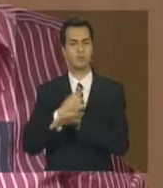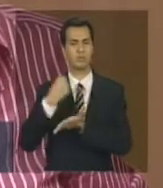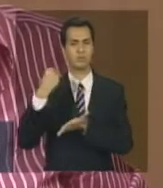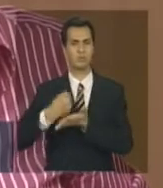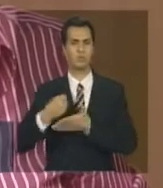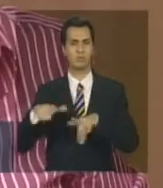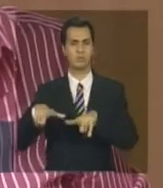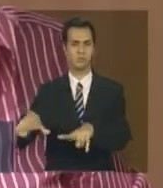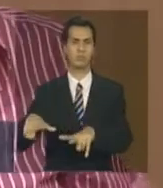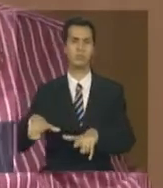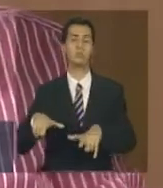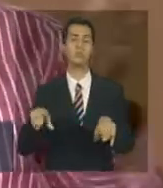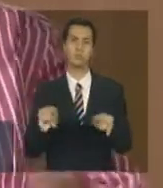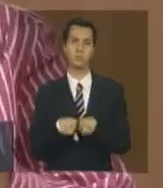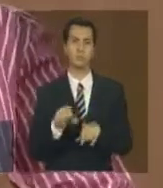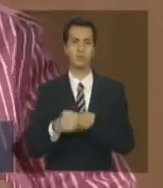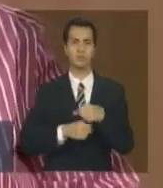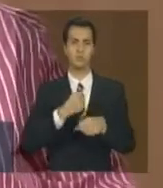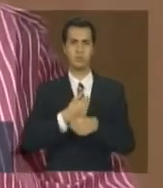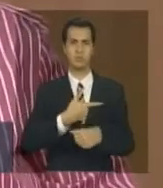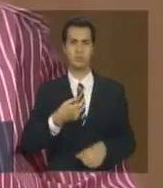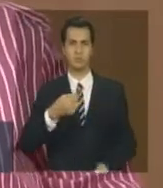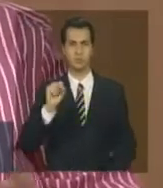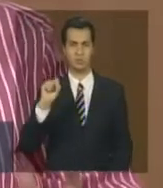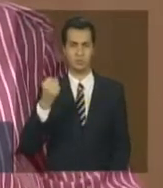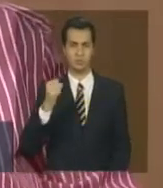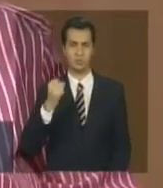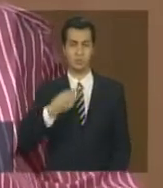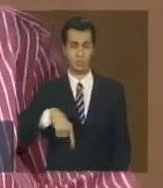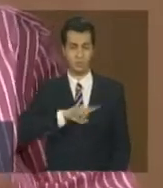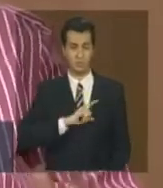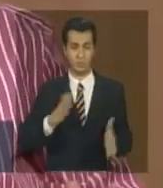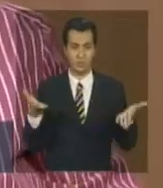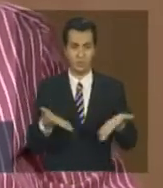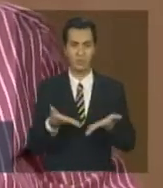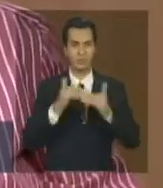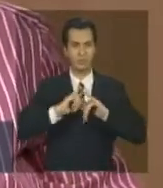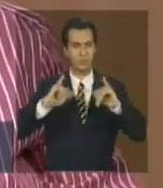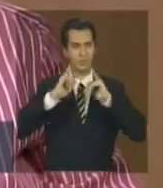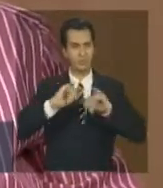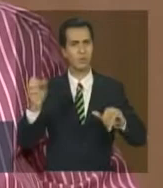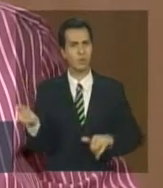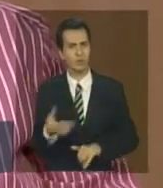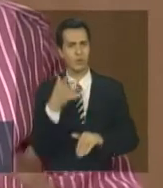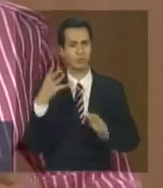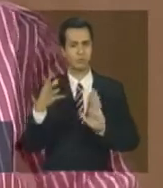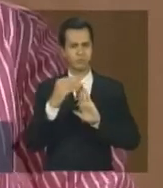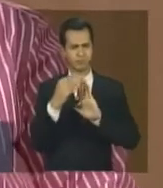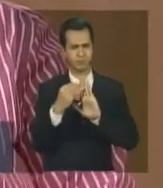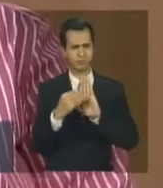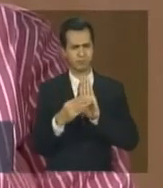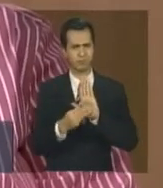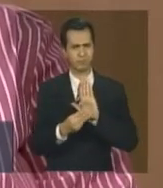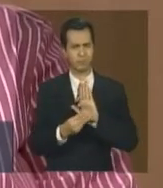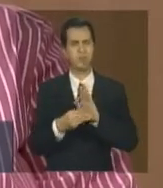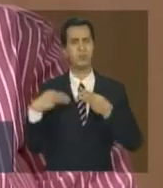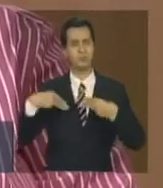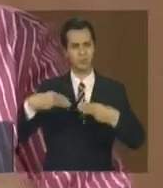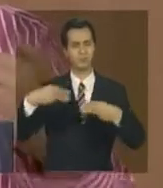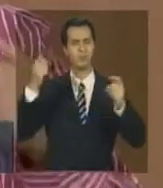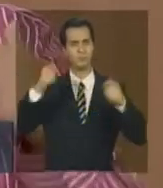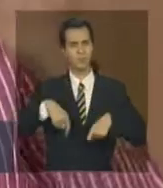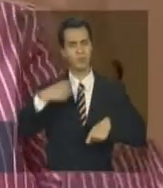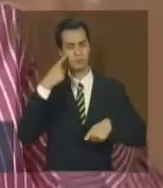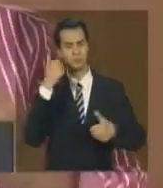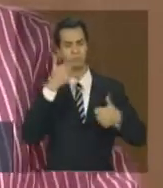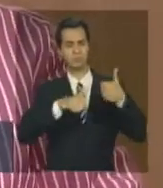o corte de 2008 também nós fizemos estamos fazendo atualização para que o ministério tenha todas as informações necessárias com visas à implementação de políticas